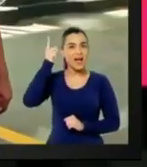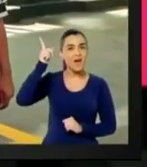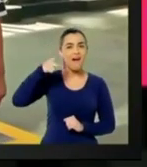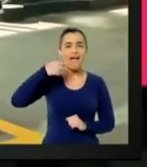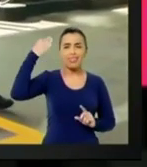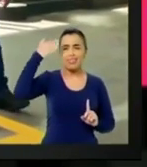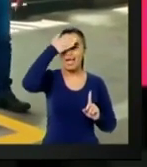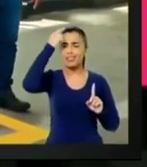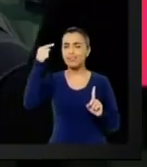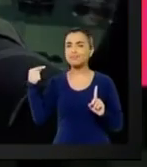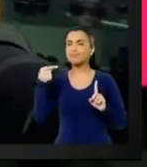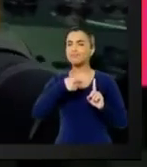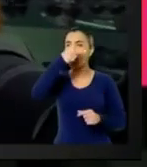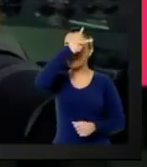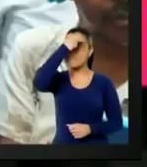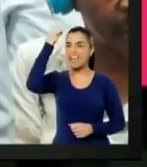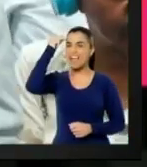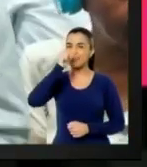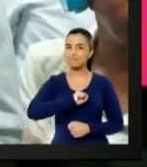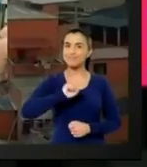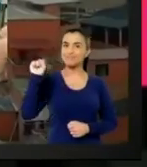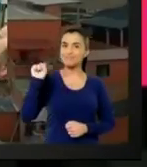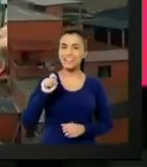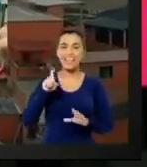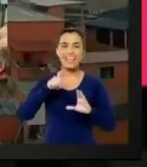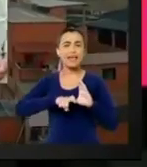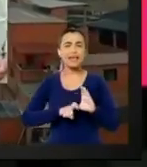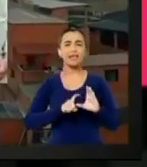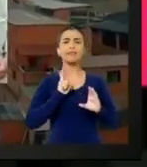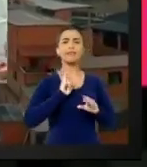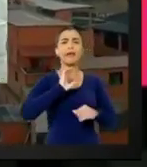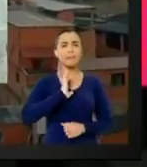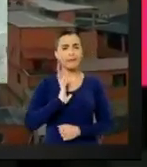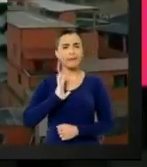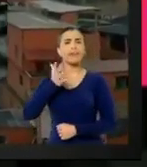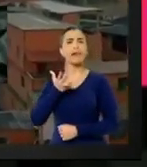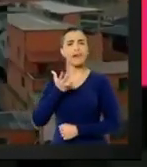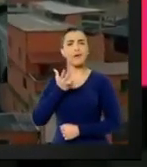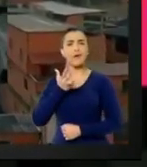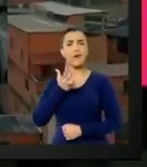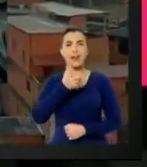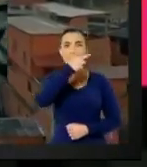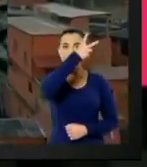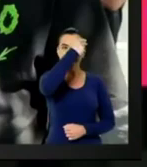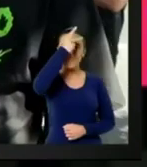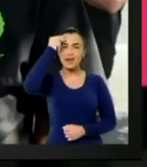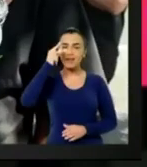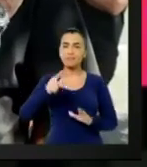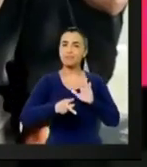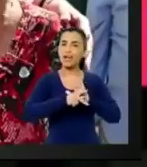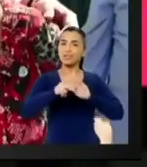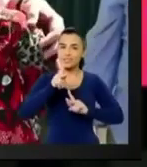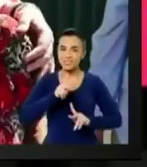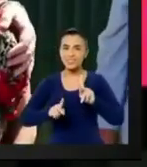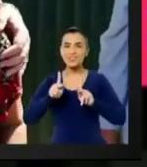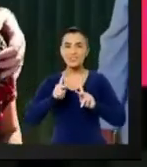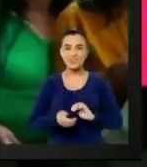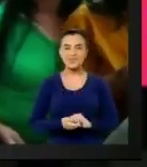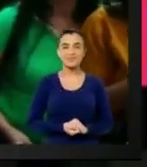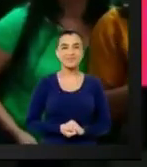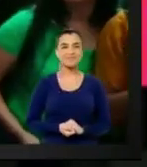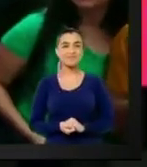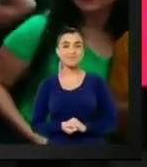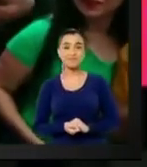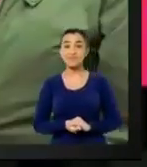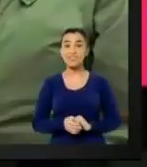Datena é São Paulo. É Datena, é o prefeitão. Independência e coragem. O prefeito